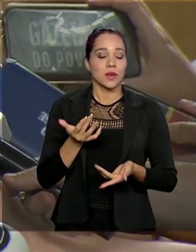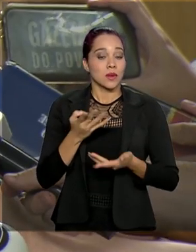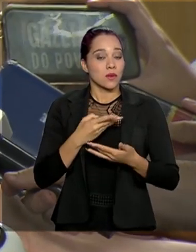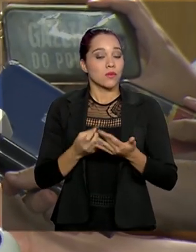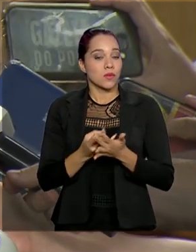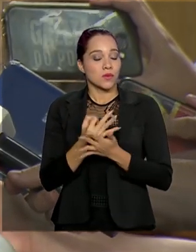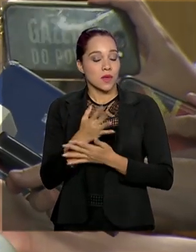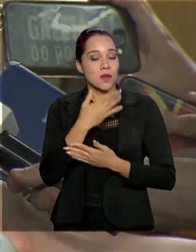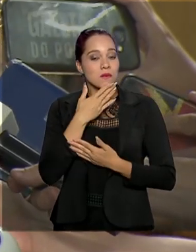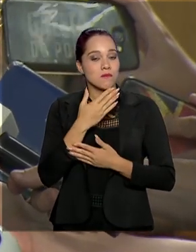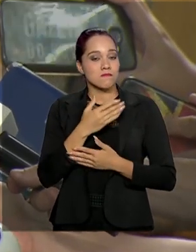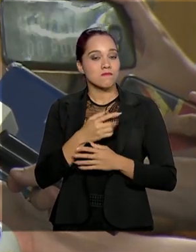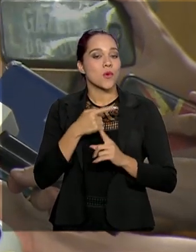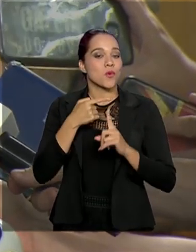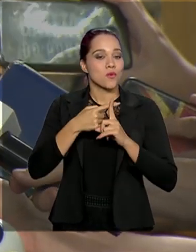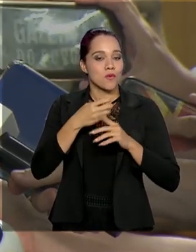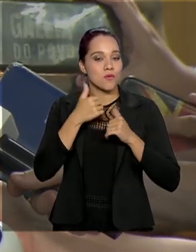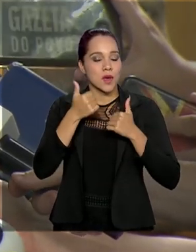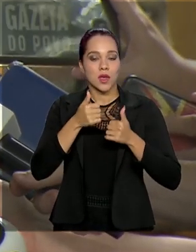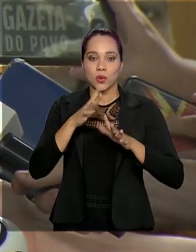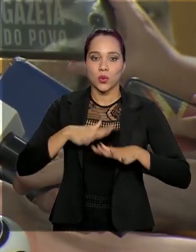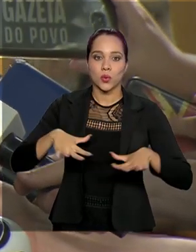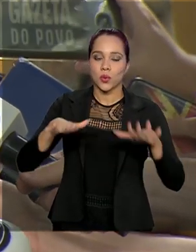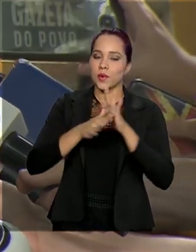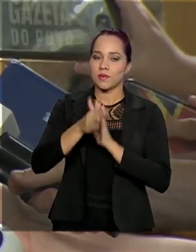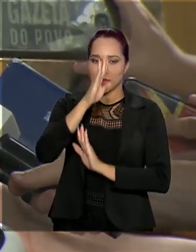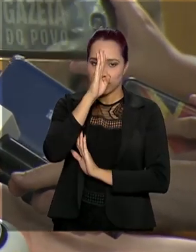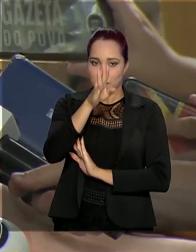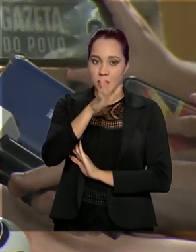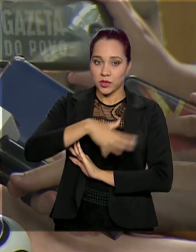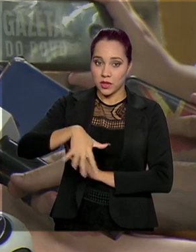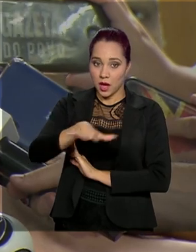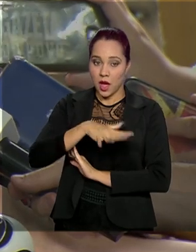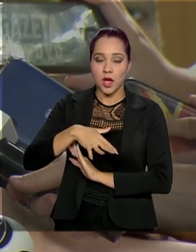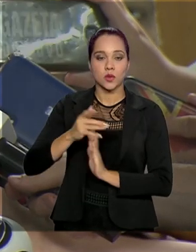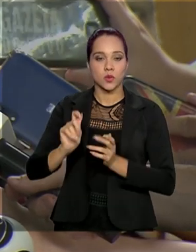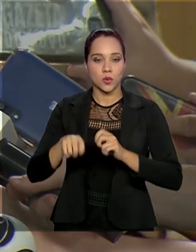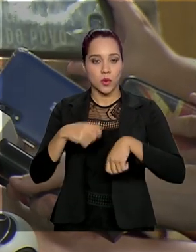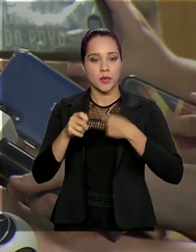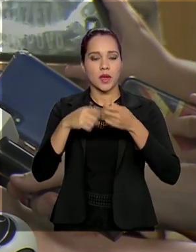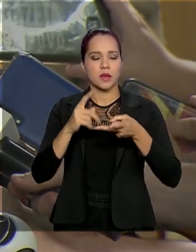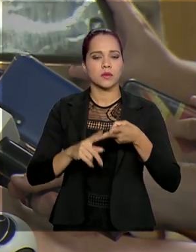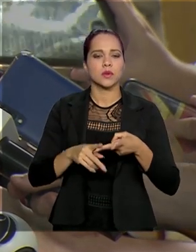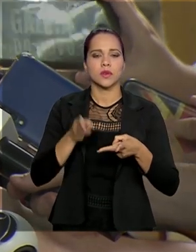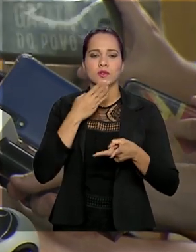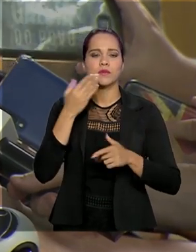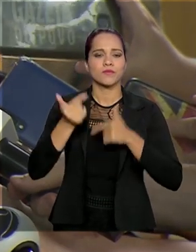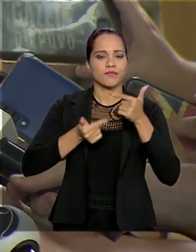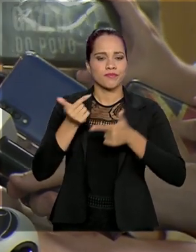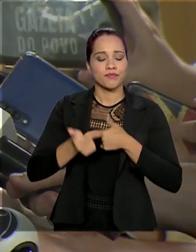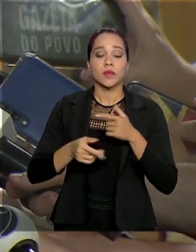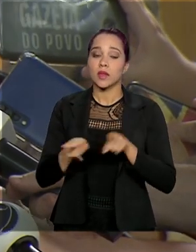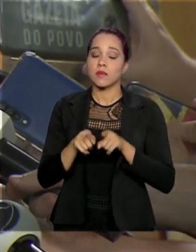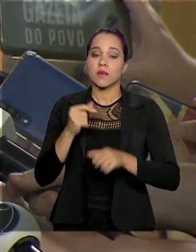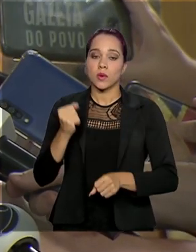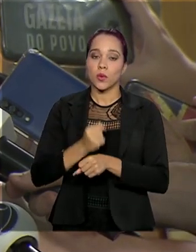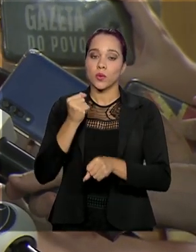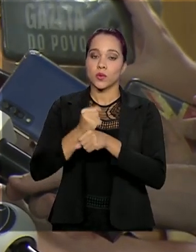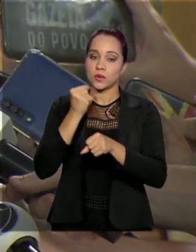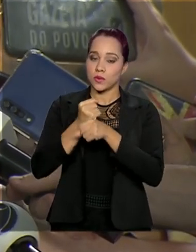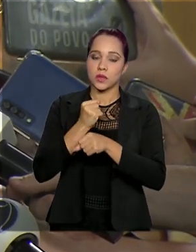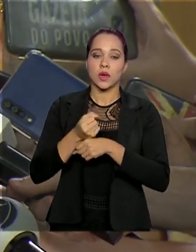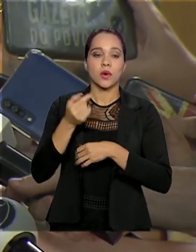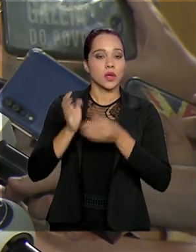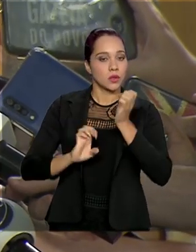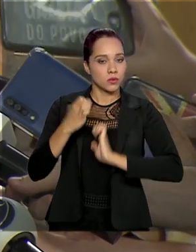número positivo em todos os setores, mas principalmente em comércio, serviços e a construção civil e a